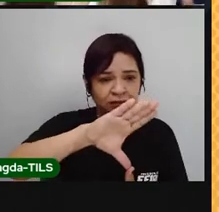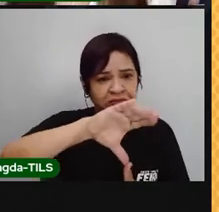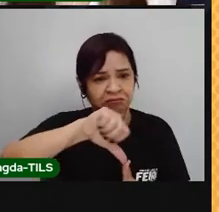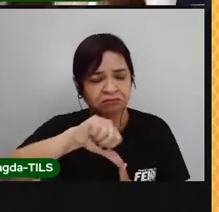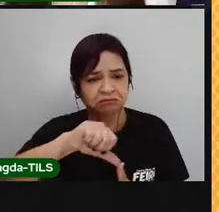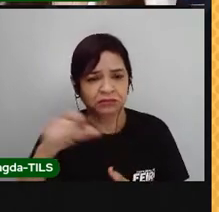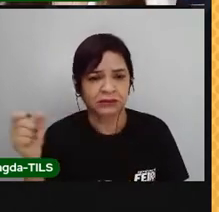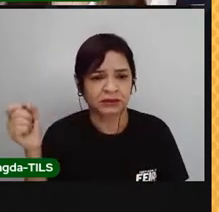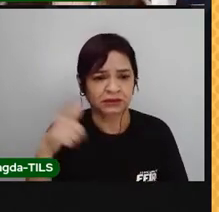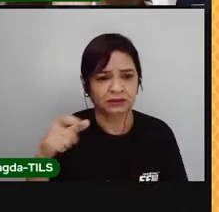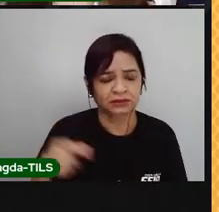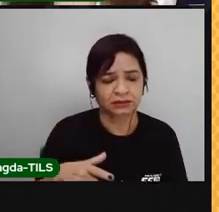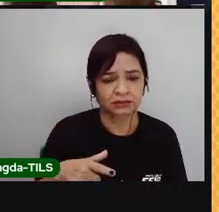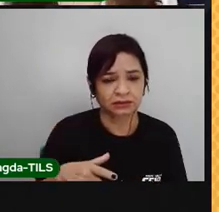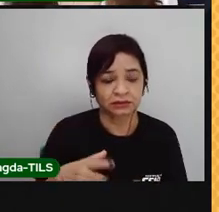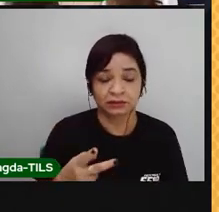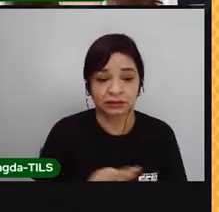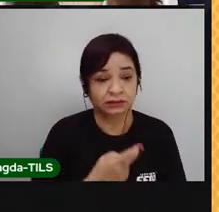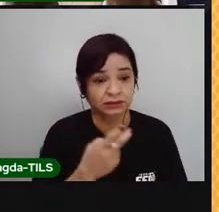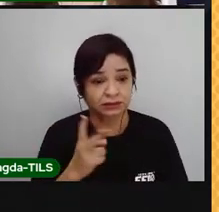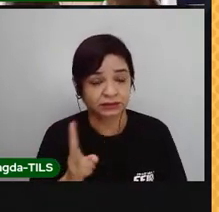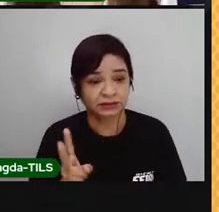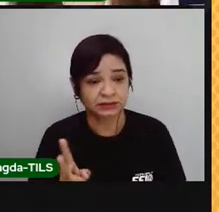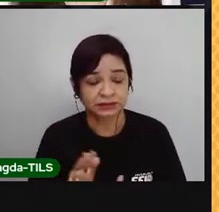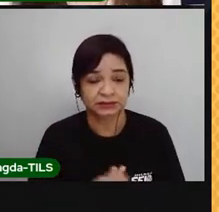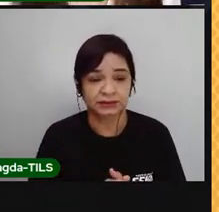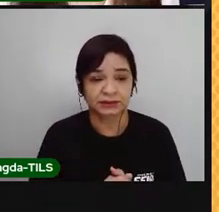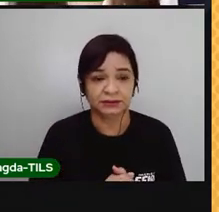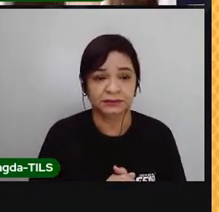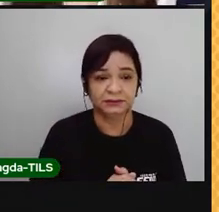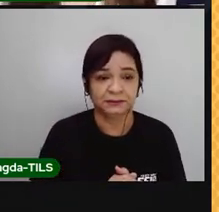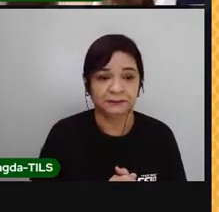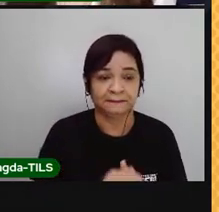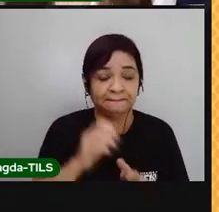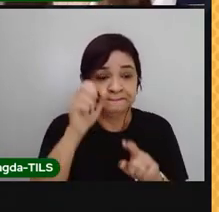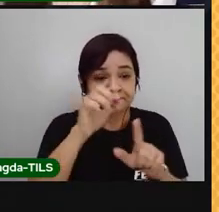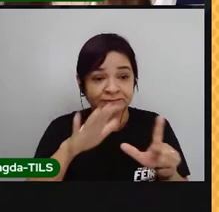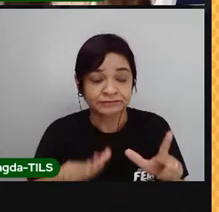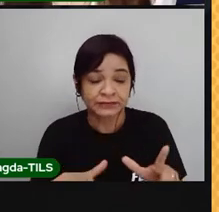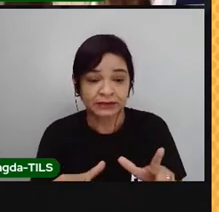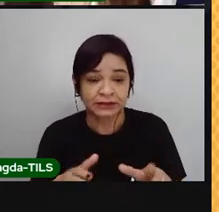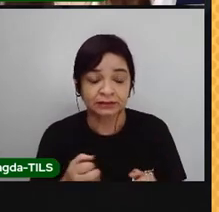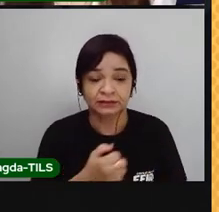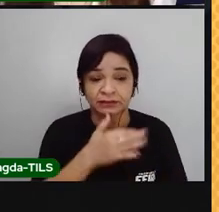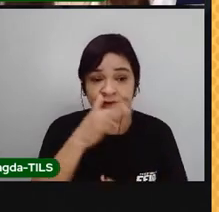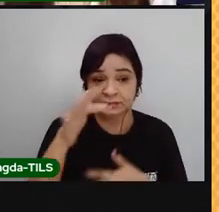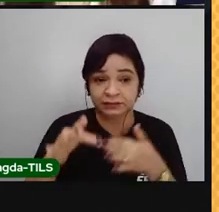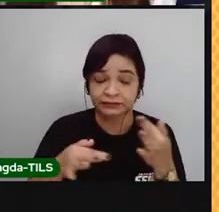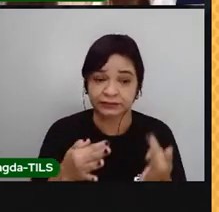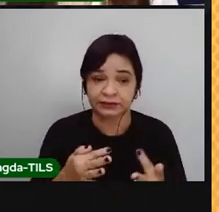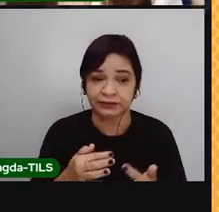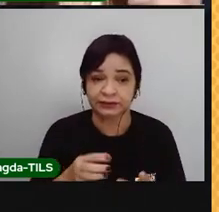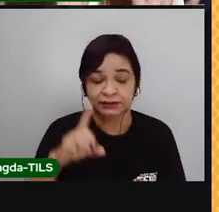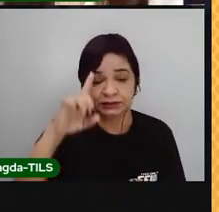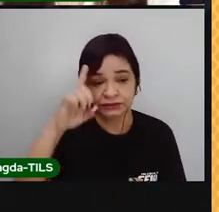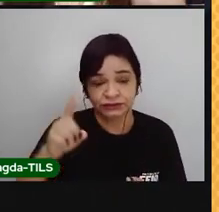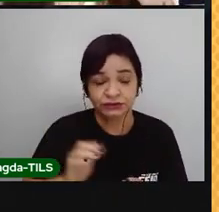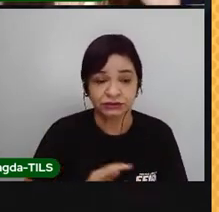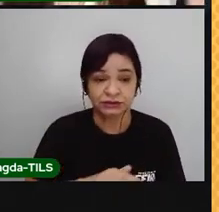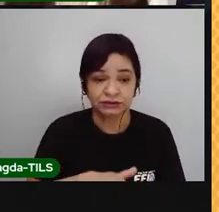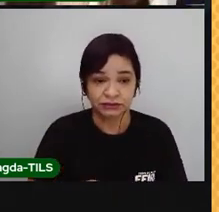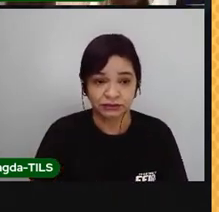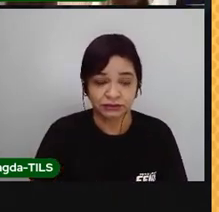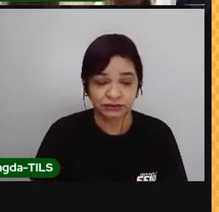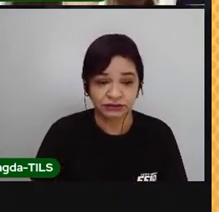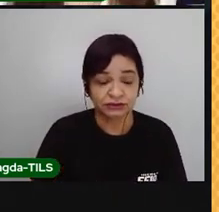Isso acontece nos dois hemisférios. Então, no outono e na primavera, os dias e as noites têm a mesma duração. Já aqui, o sol